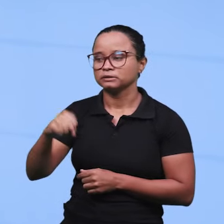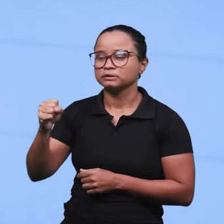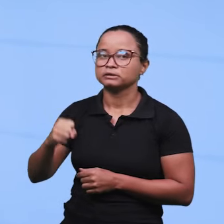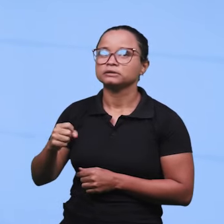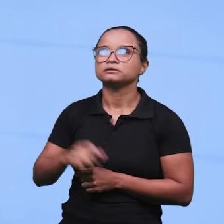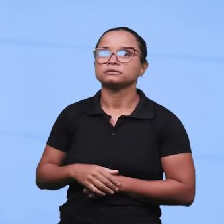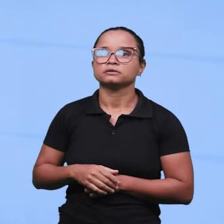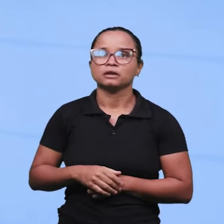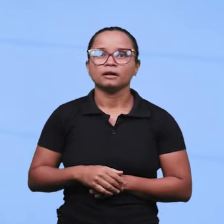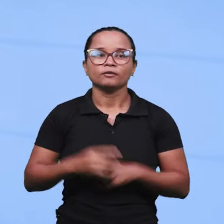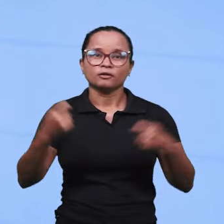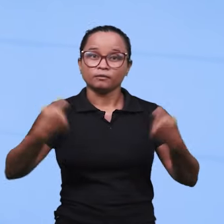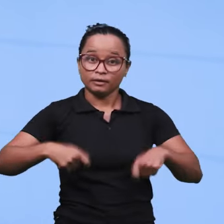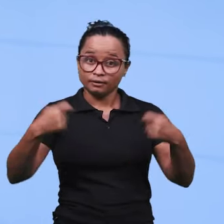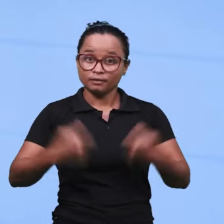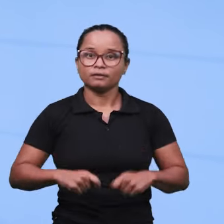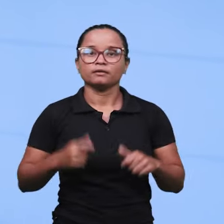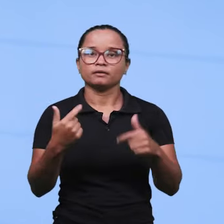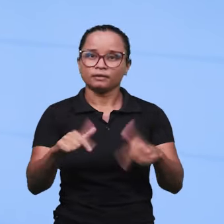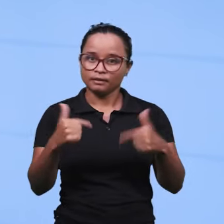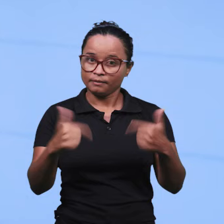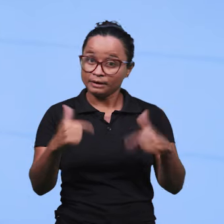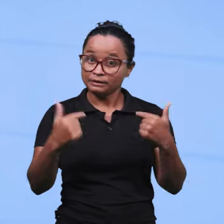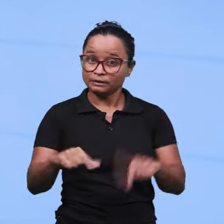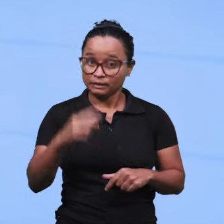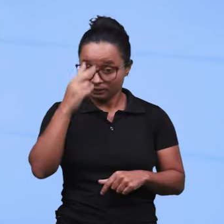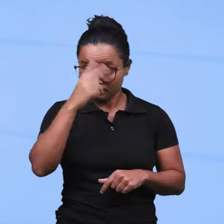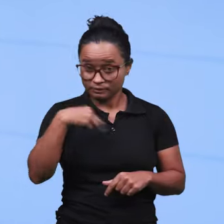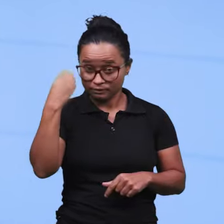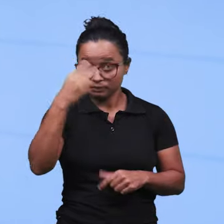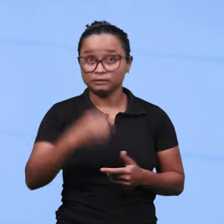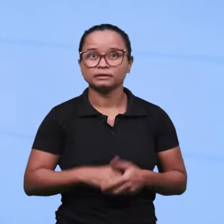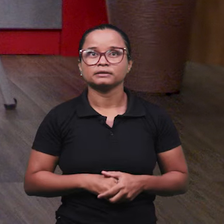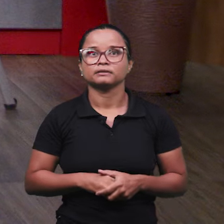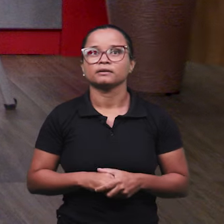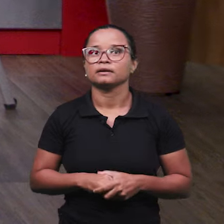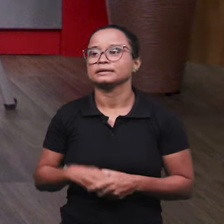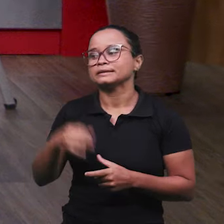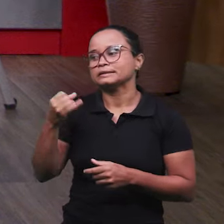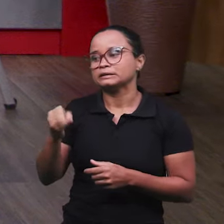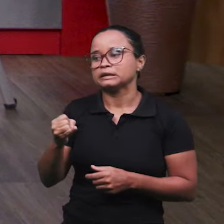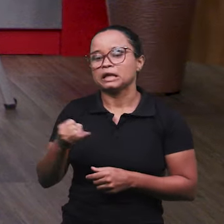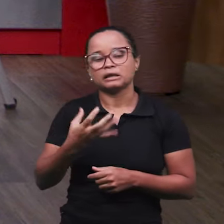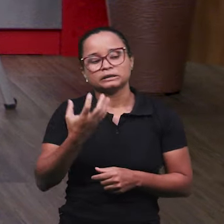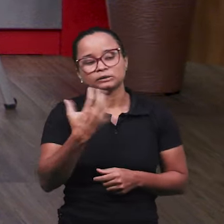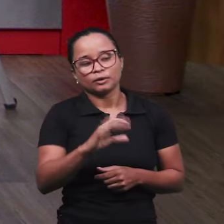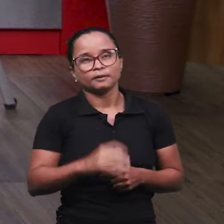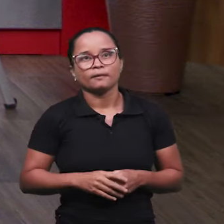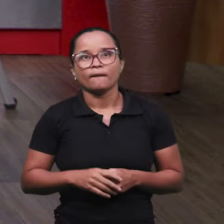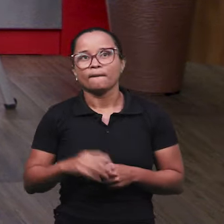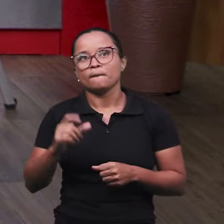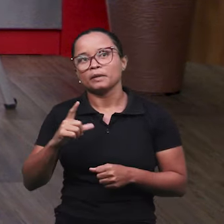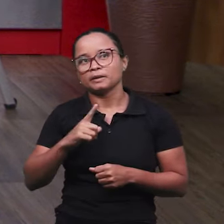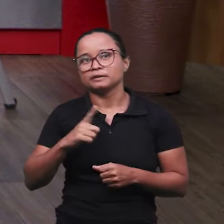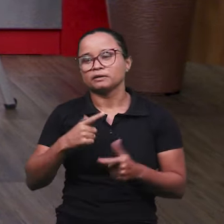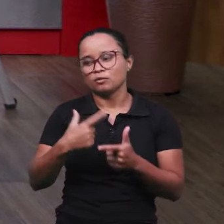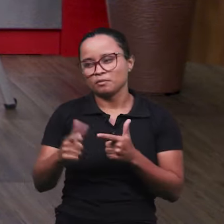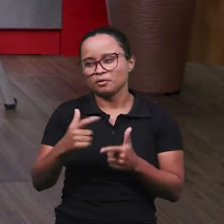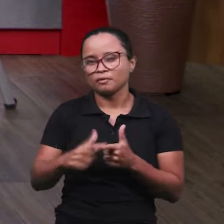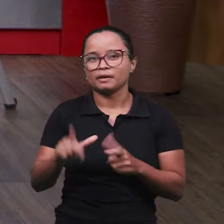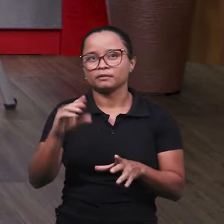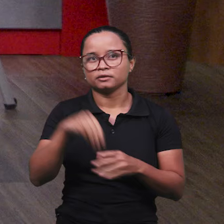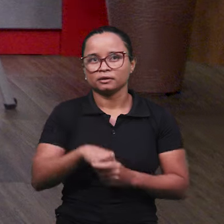do empregado, ele realizar essas horas extras. Ele se negar, pode trazer ali alguma complicação interna,